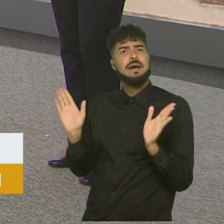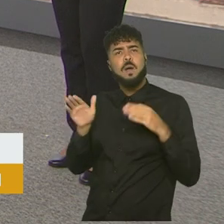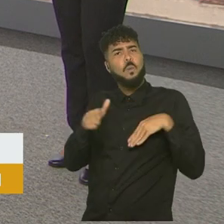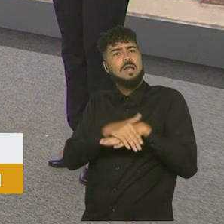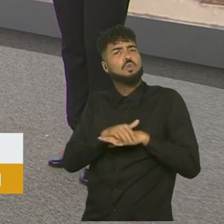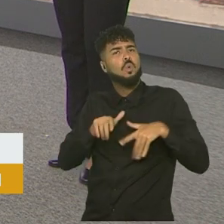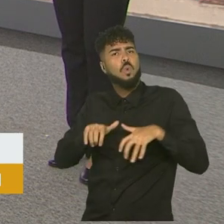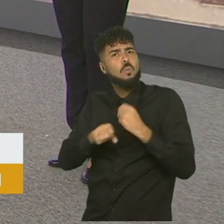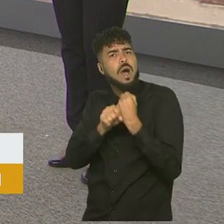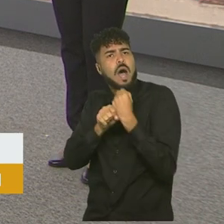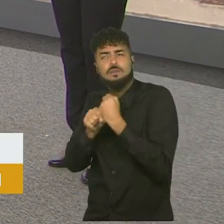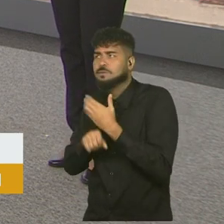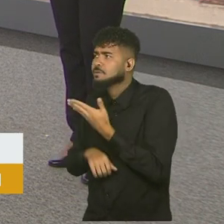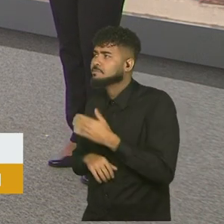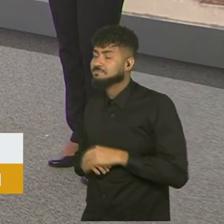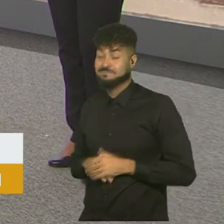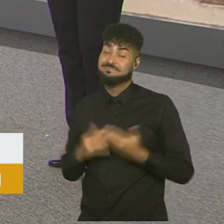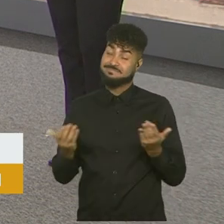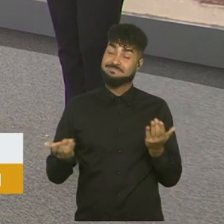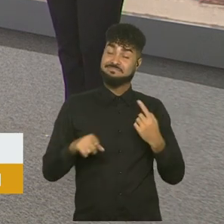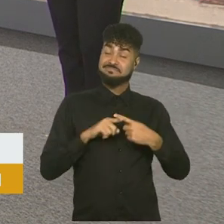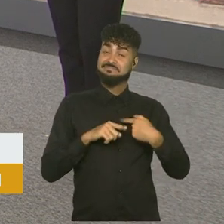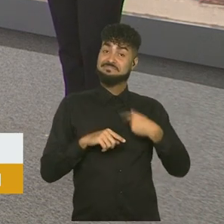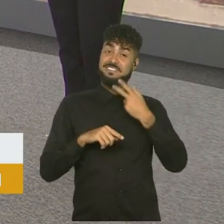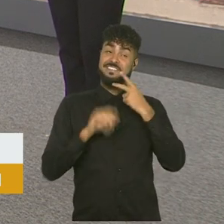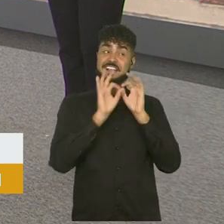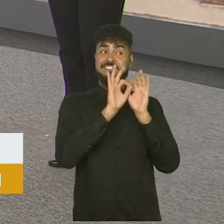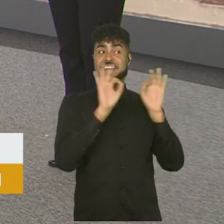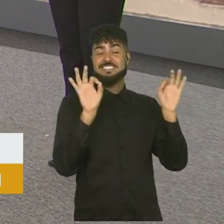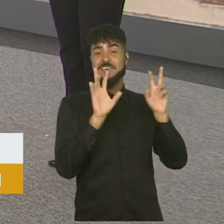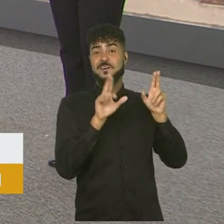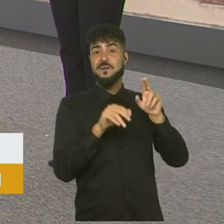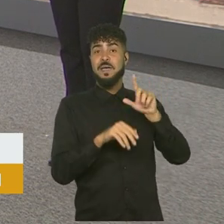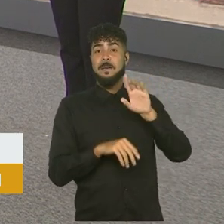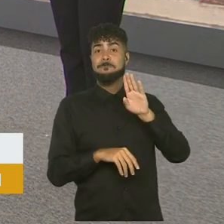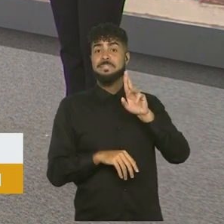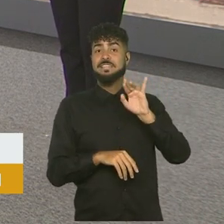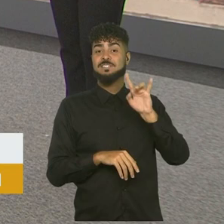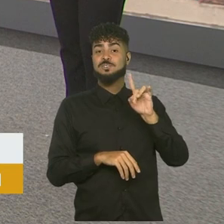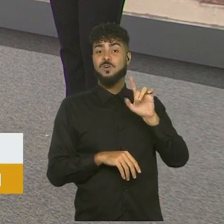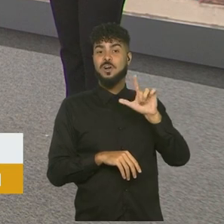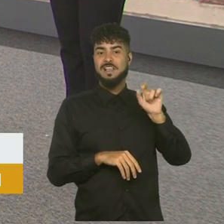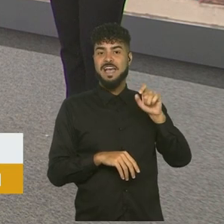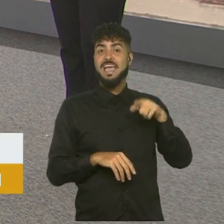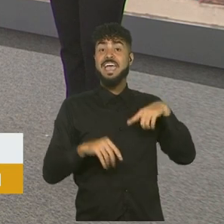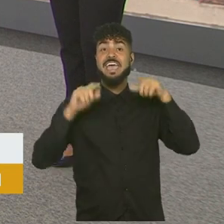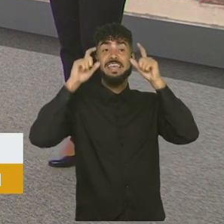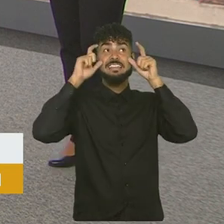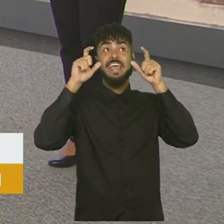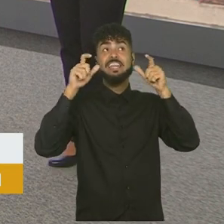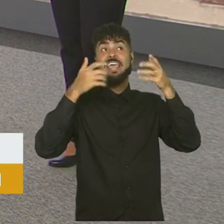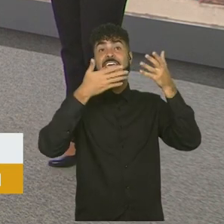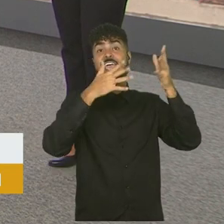porque aí são, como dizia nosso querido saudoso Lionel Brizola, são interesses, né?